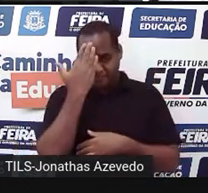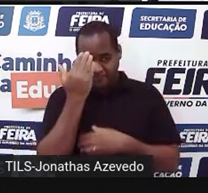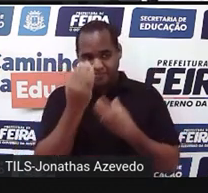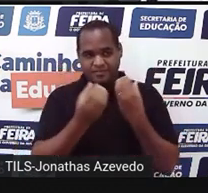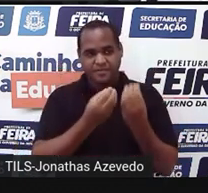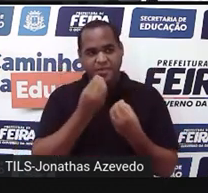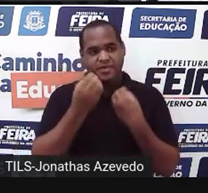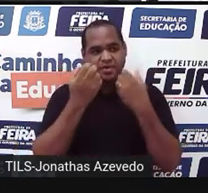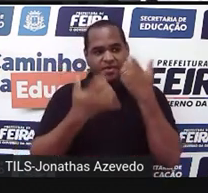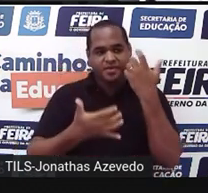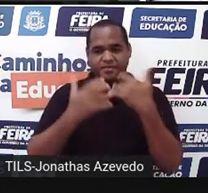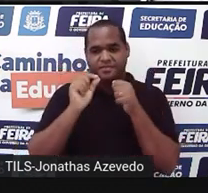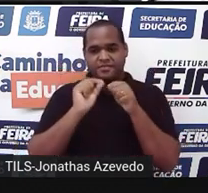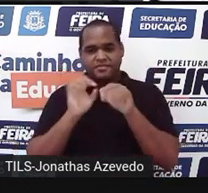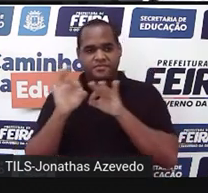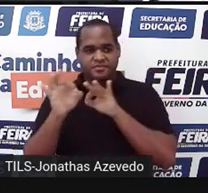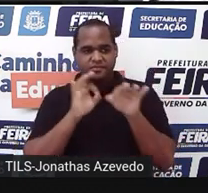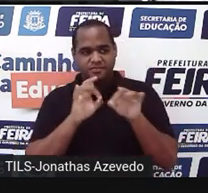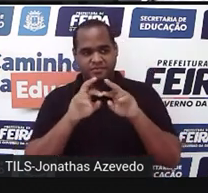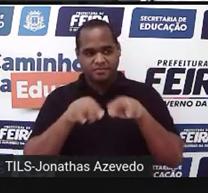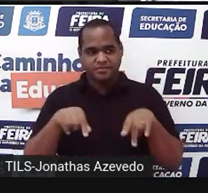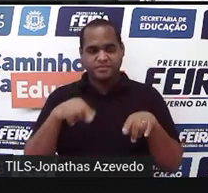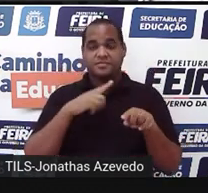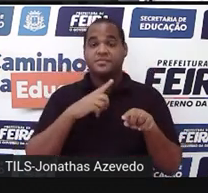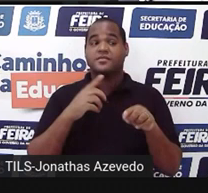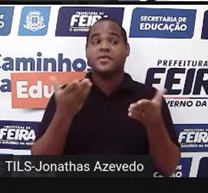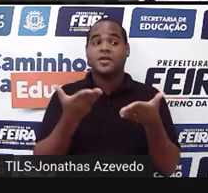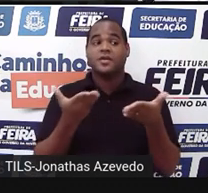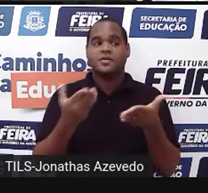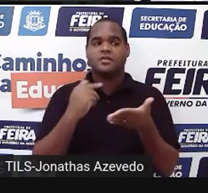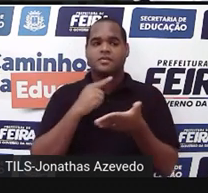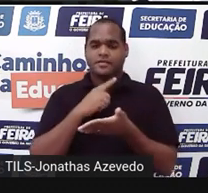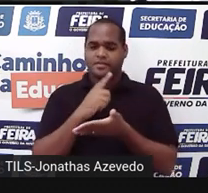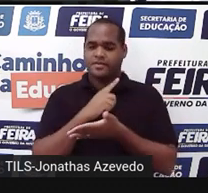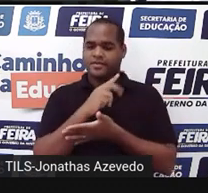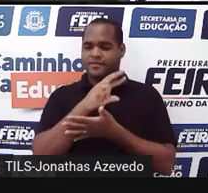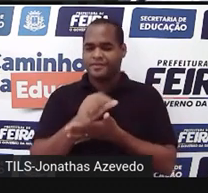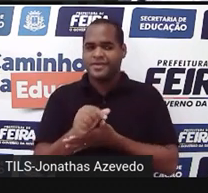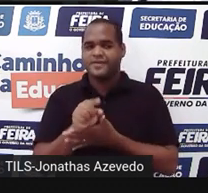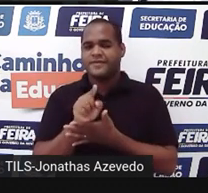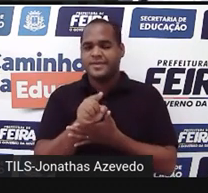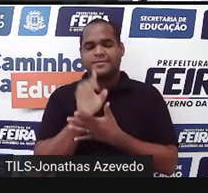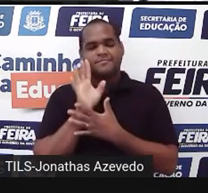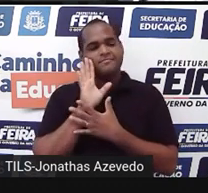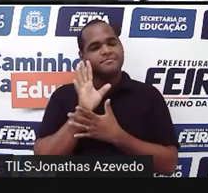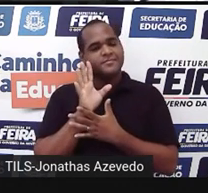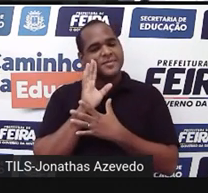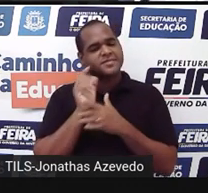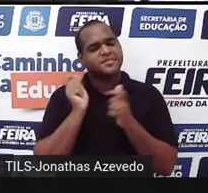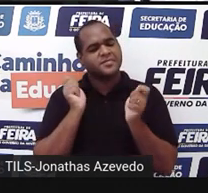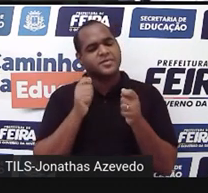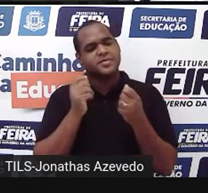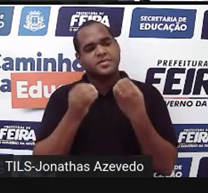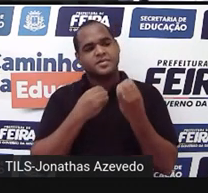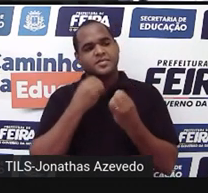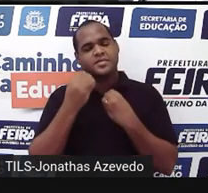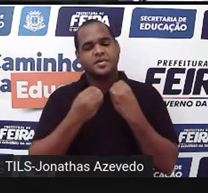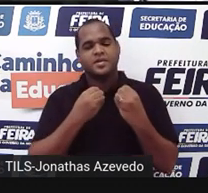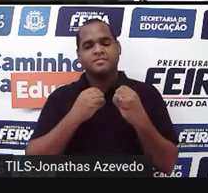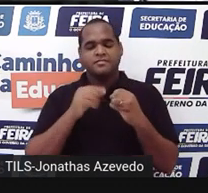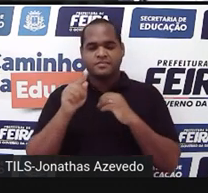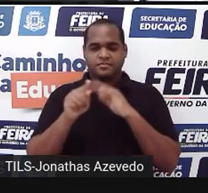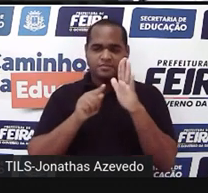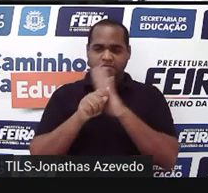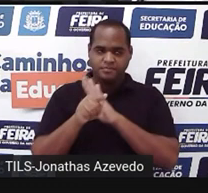é que a gente faz. Só que vai ter mais coisas para a gente pensar aqui, né? E deixa eu logo te